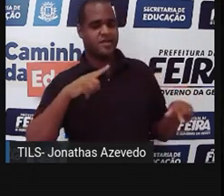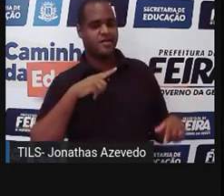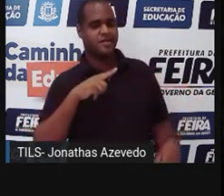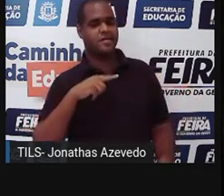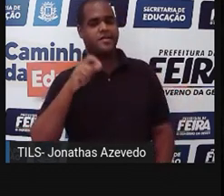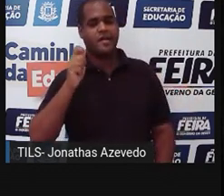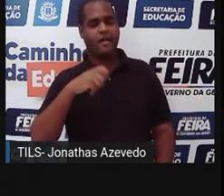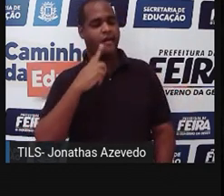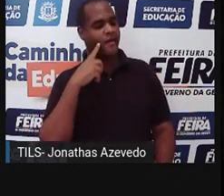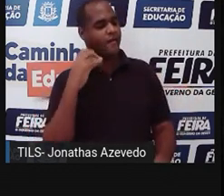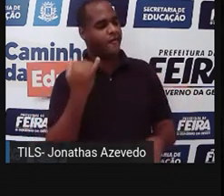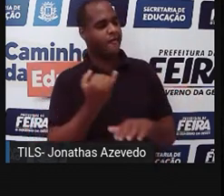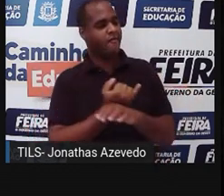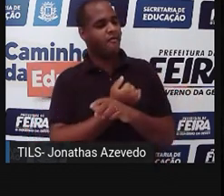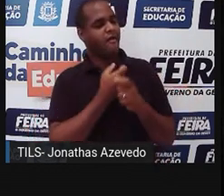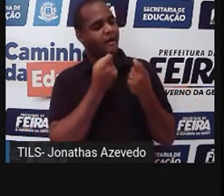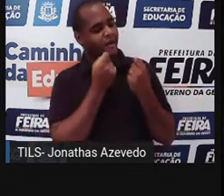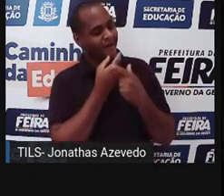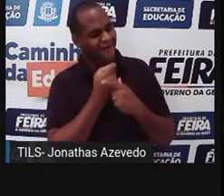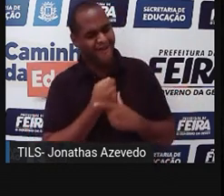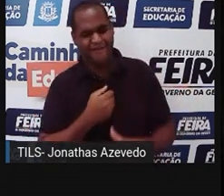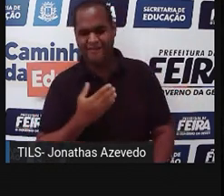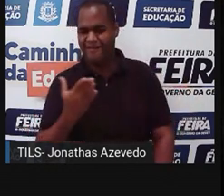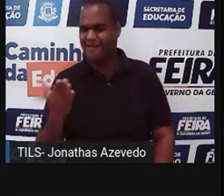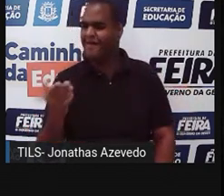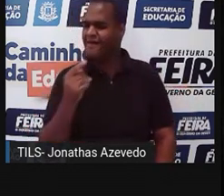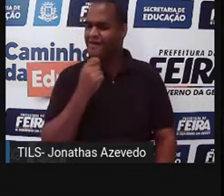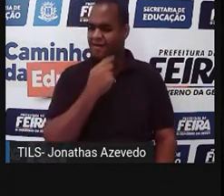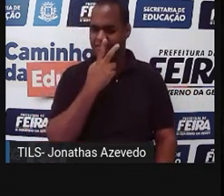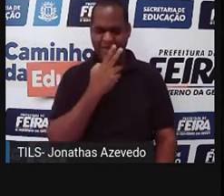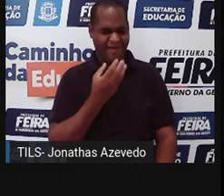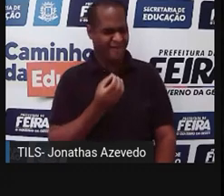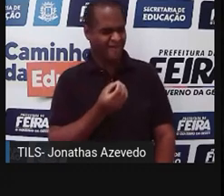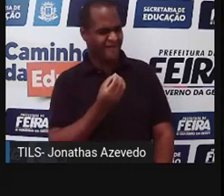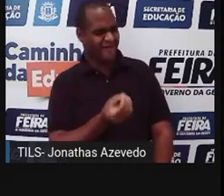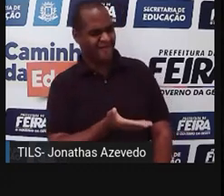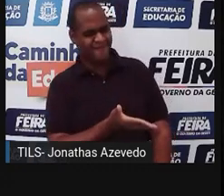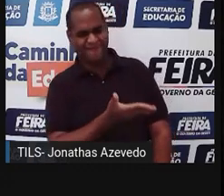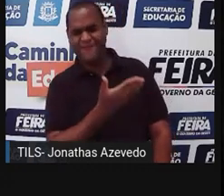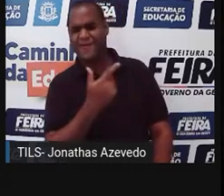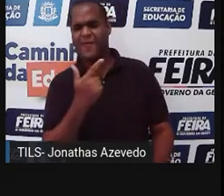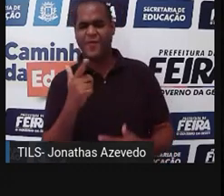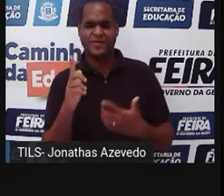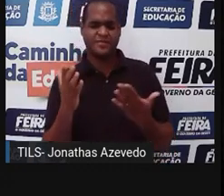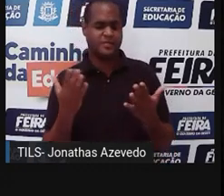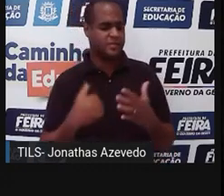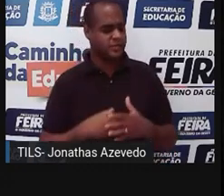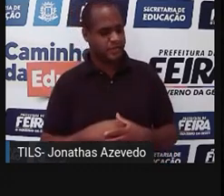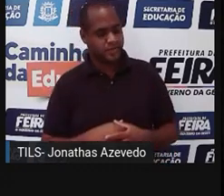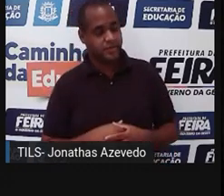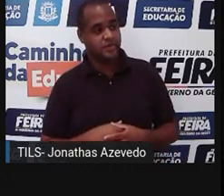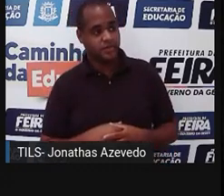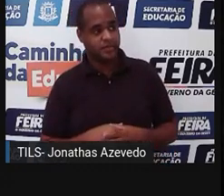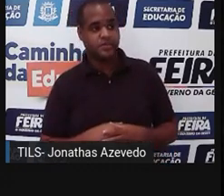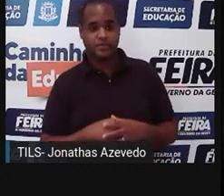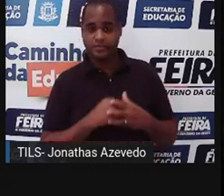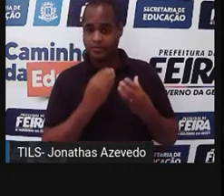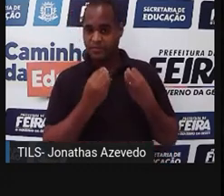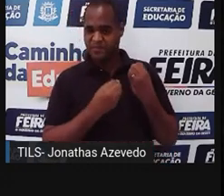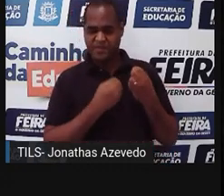são balucos, gargalhava um, como eles são desajeitados, tagarelava o outro. As